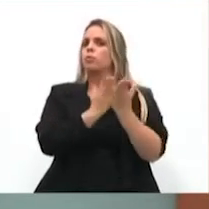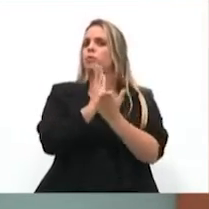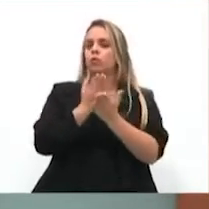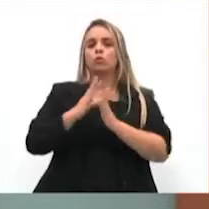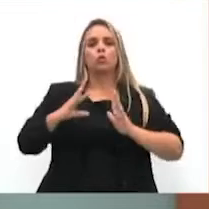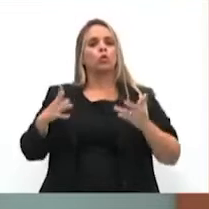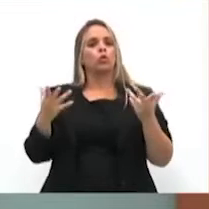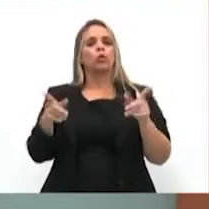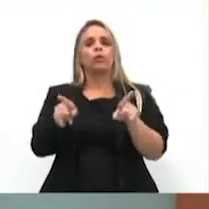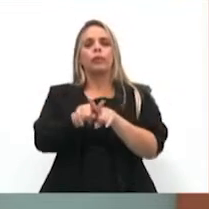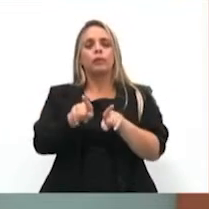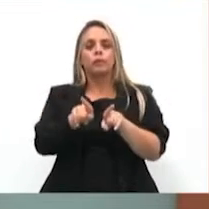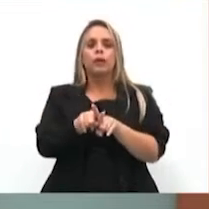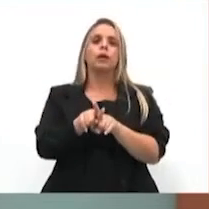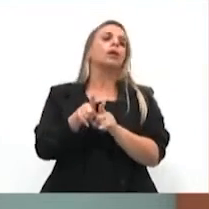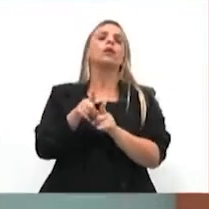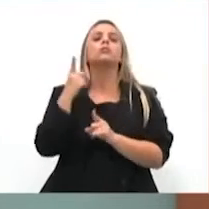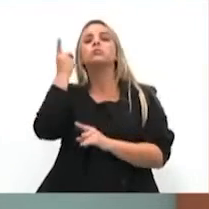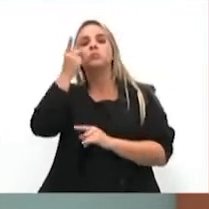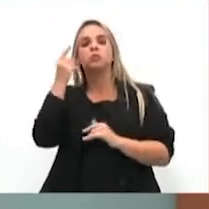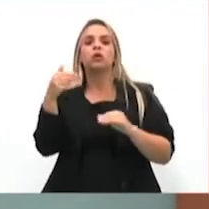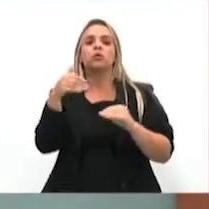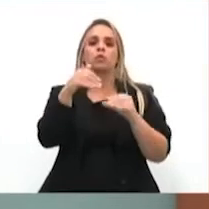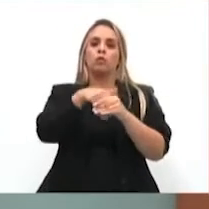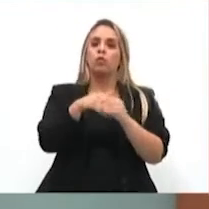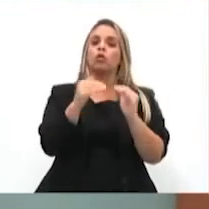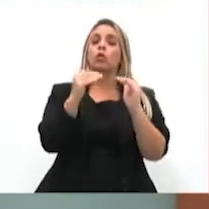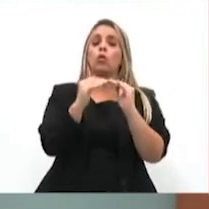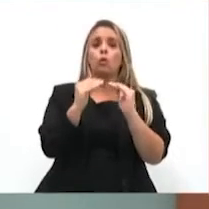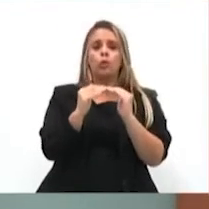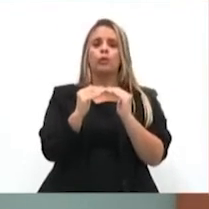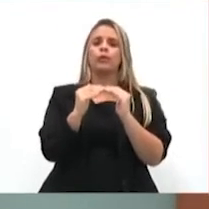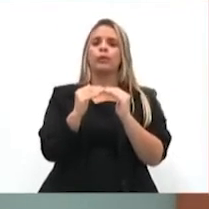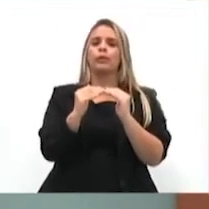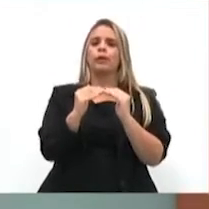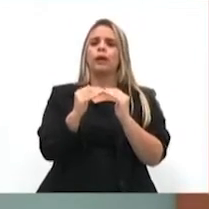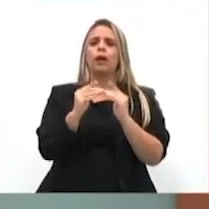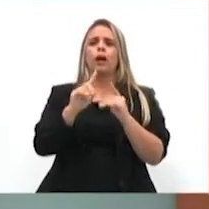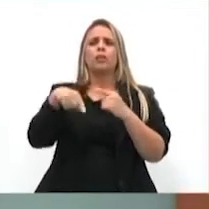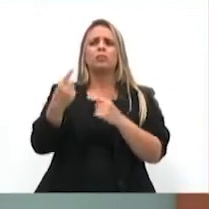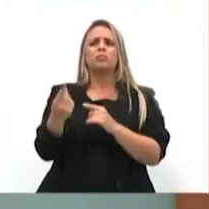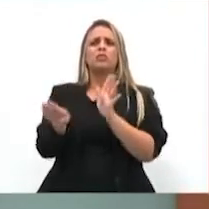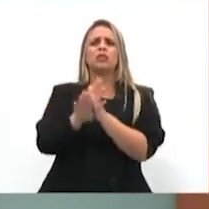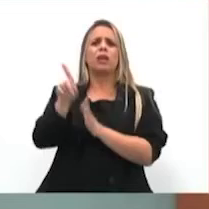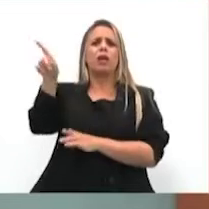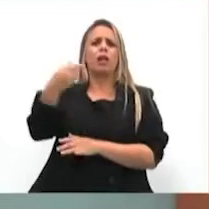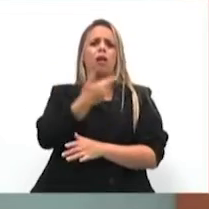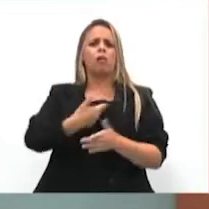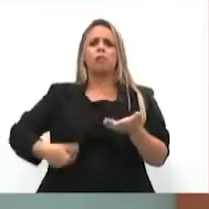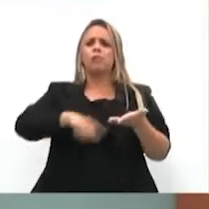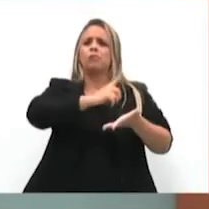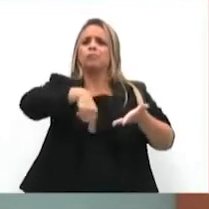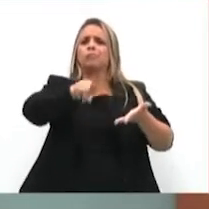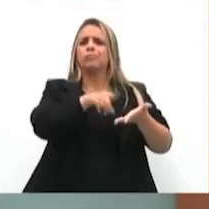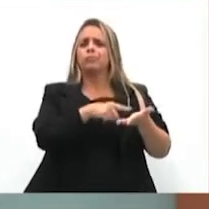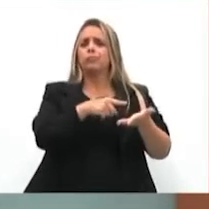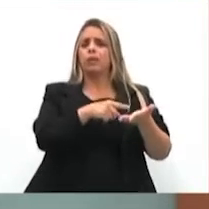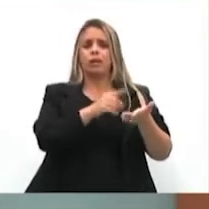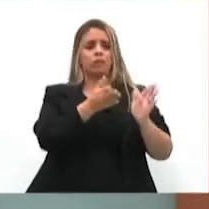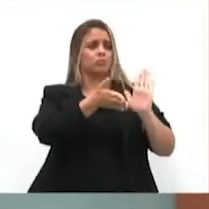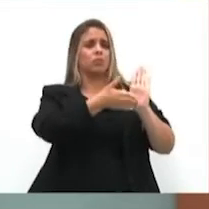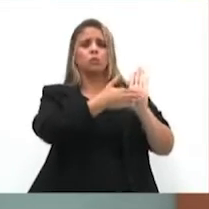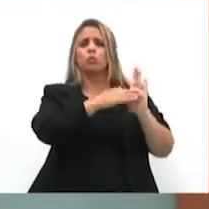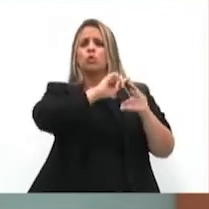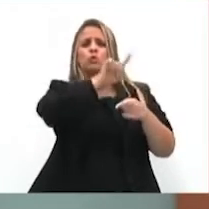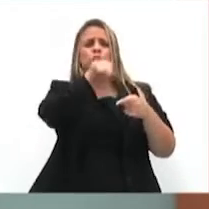favoráveis em plenário, e o governador veta uma proposta que tem um